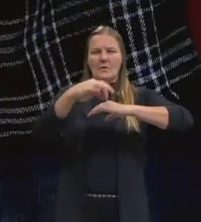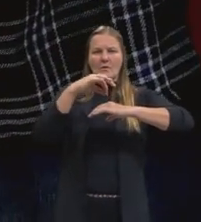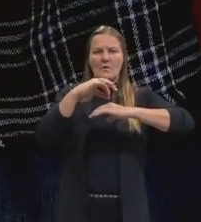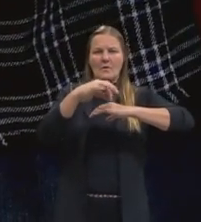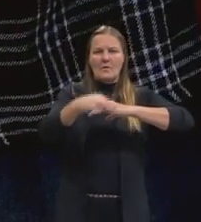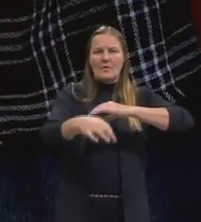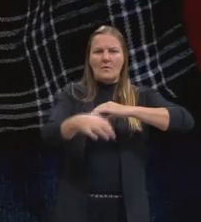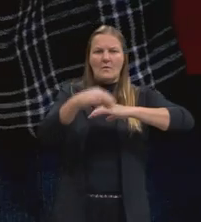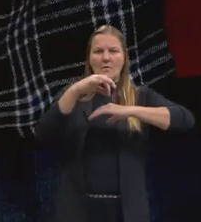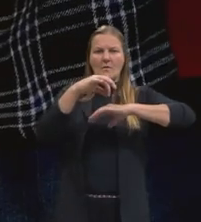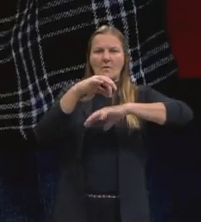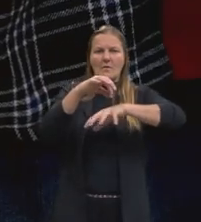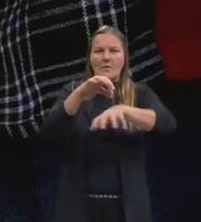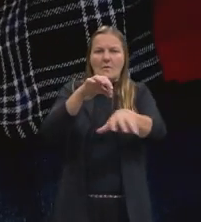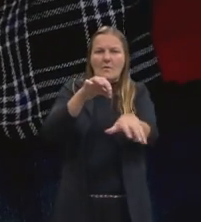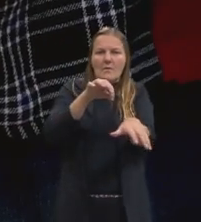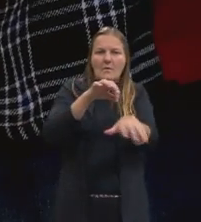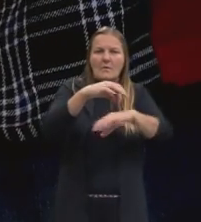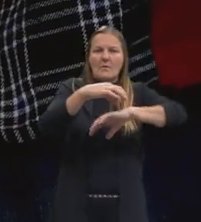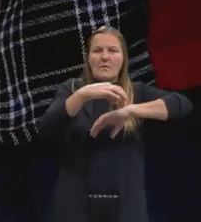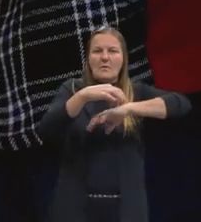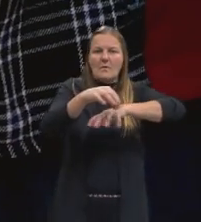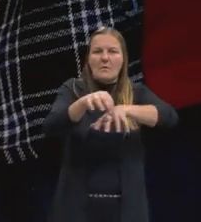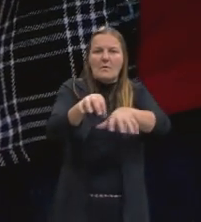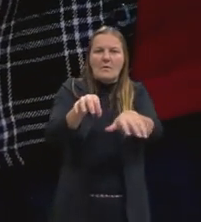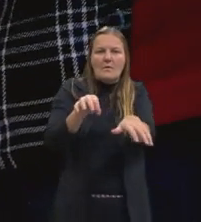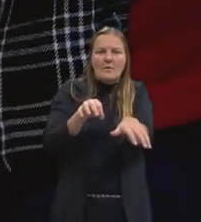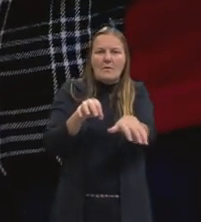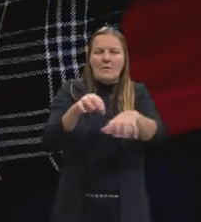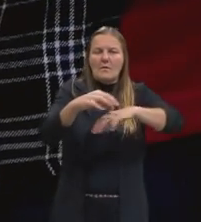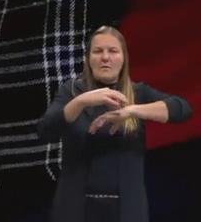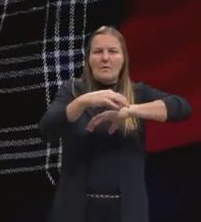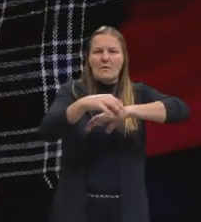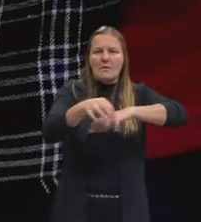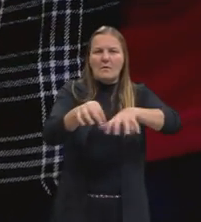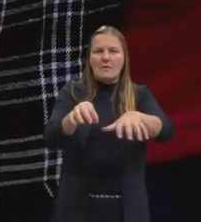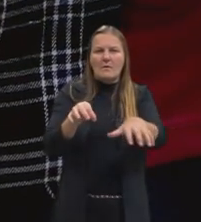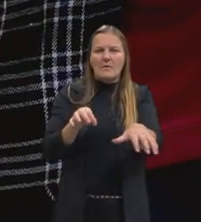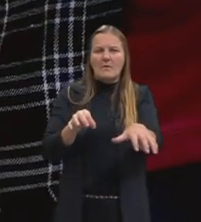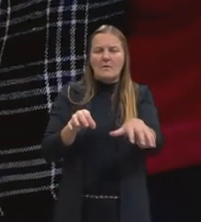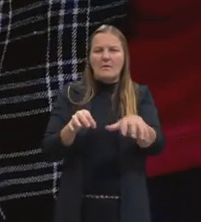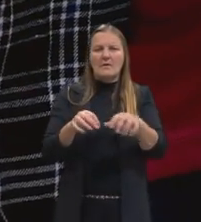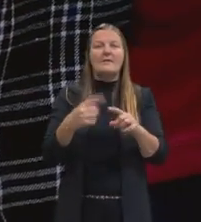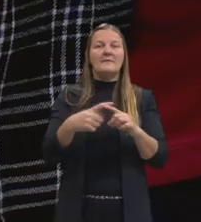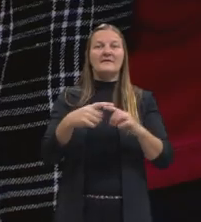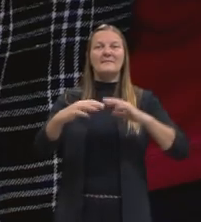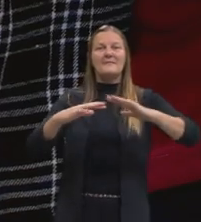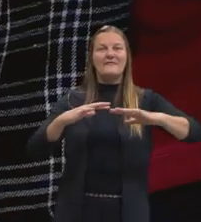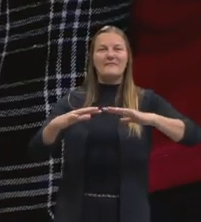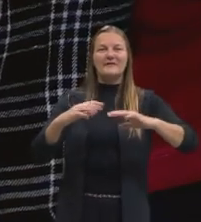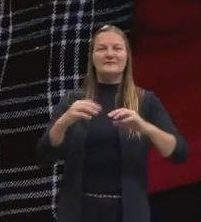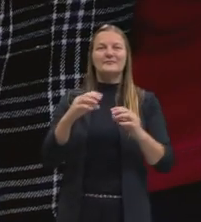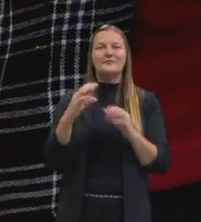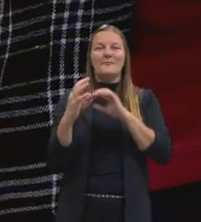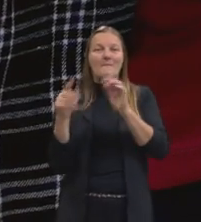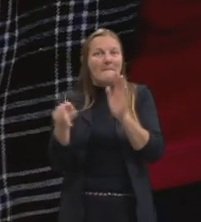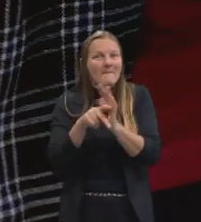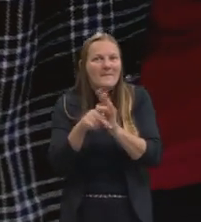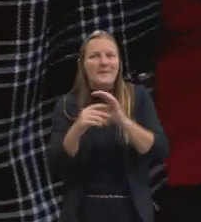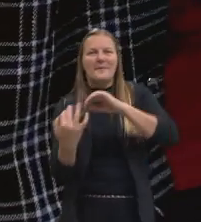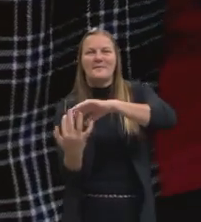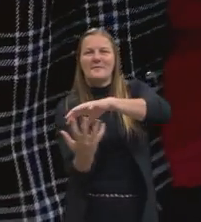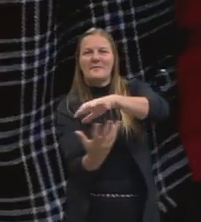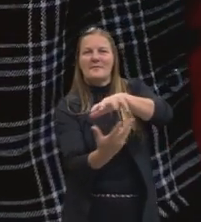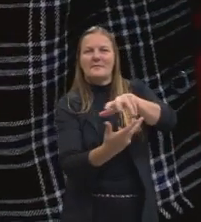o nosso planetinha, continua se movimentando, ó. Ó, ele tá se movimentando. E aí, onde é que eu vou